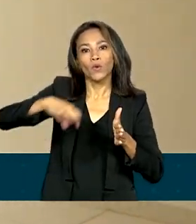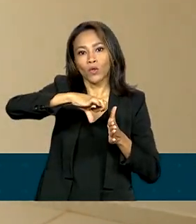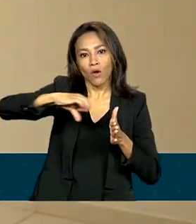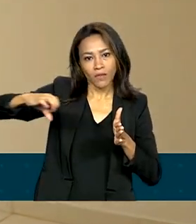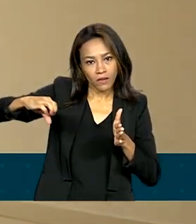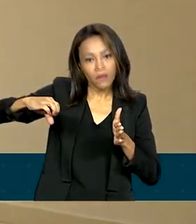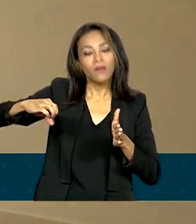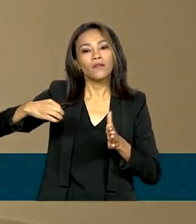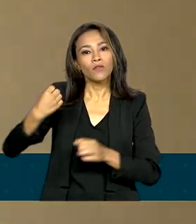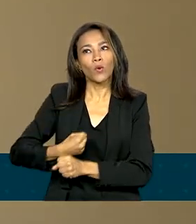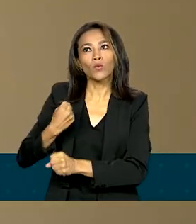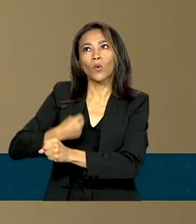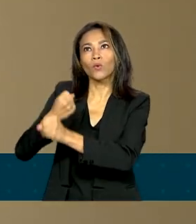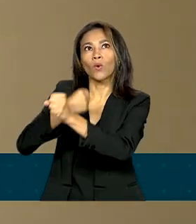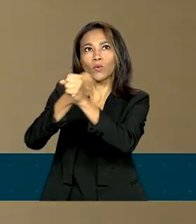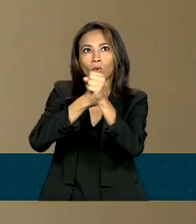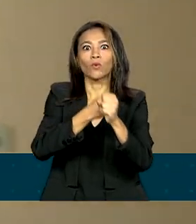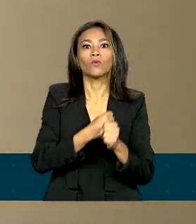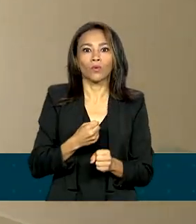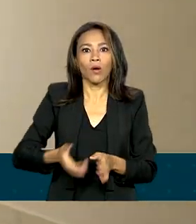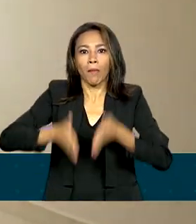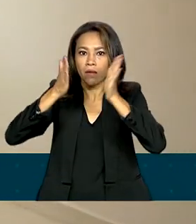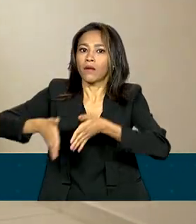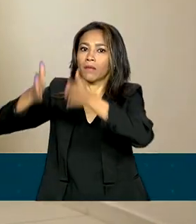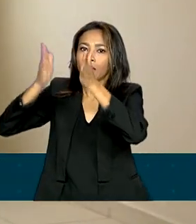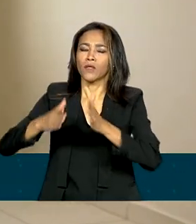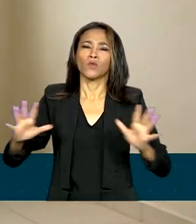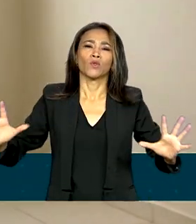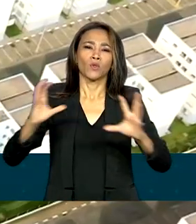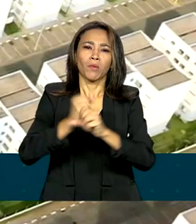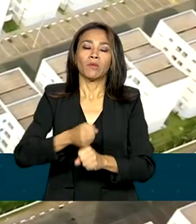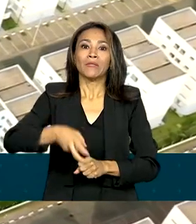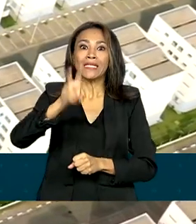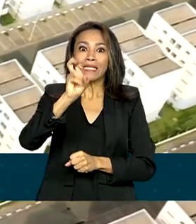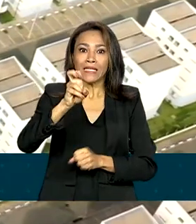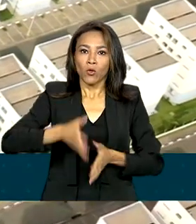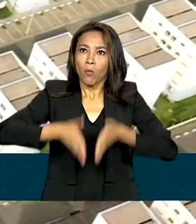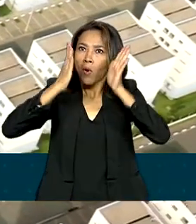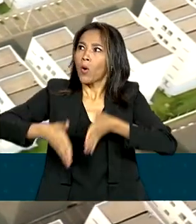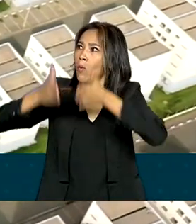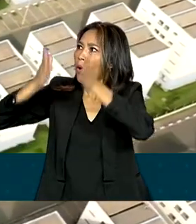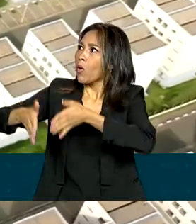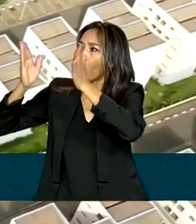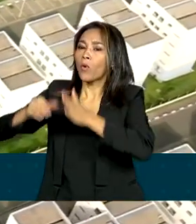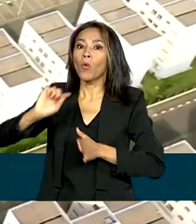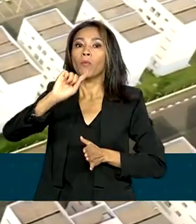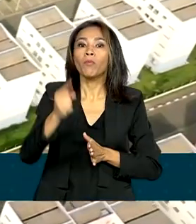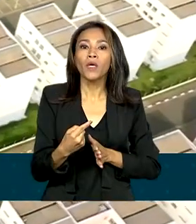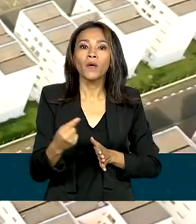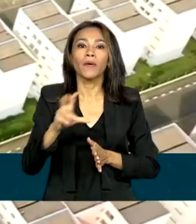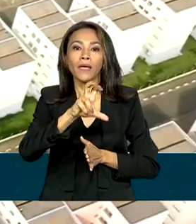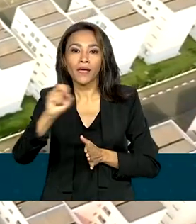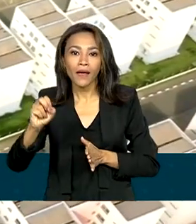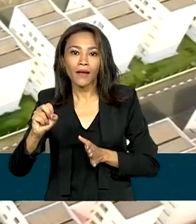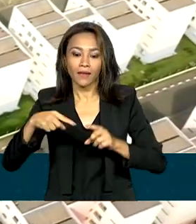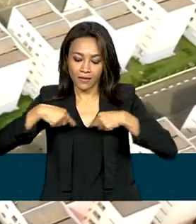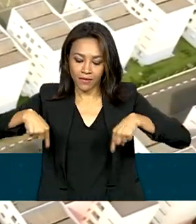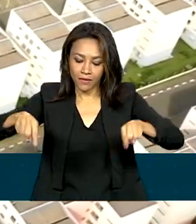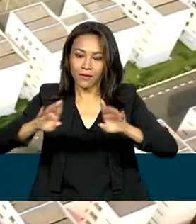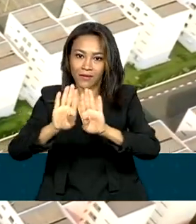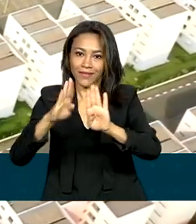em construção no local. No total serão cinco prédios com 1.500 unidades. Todos com